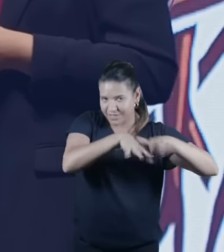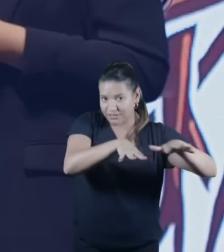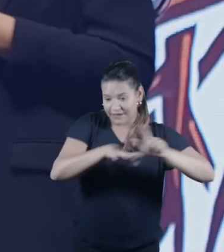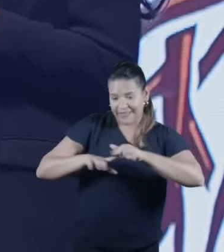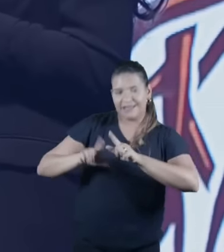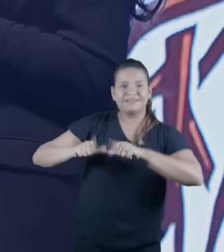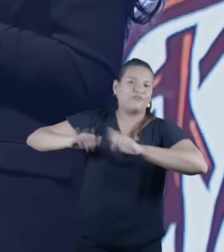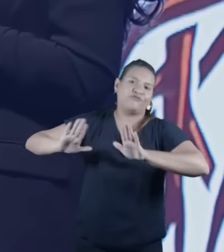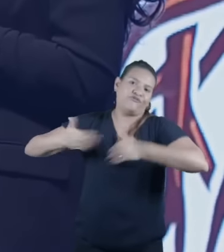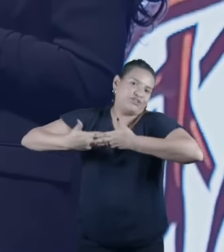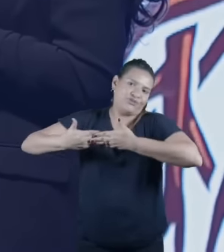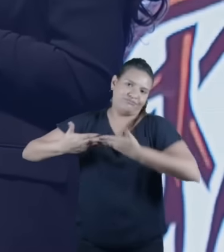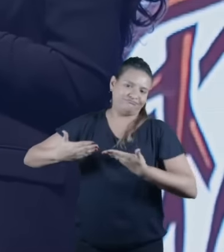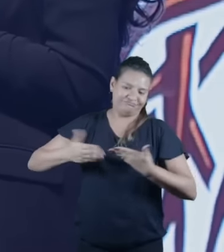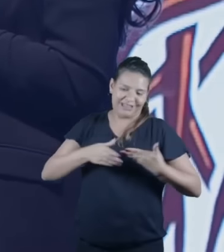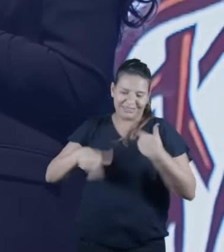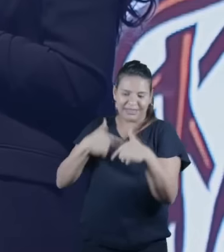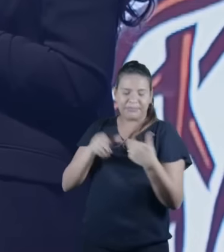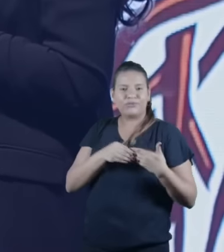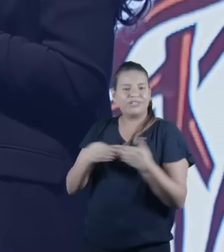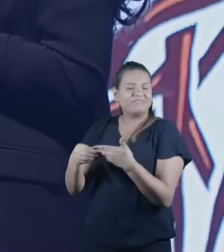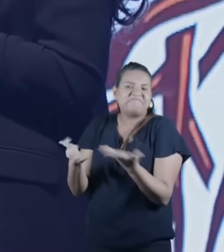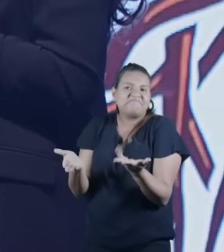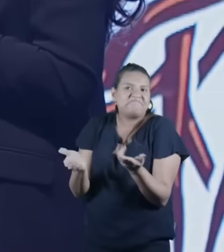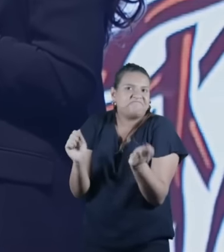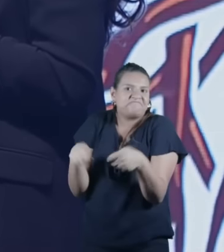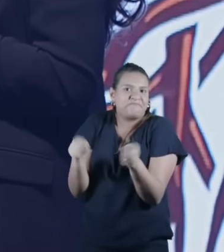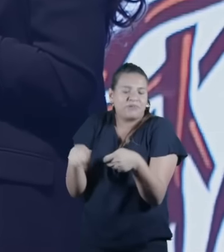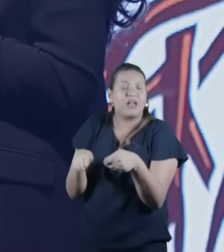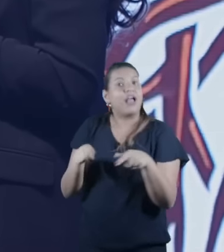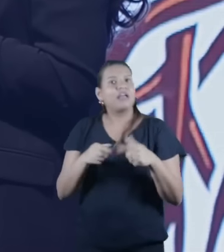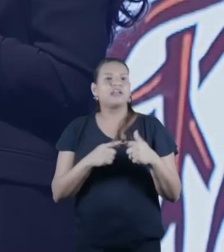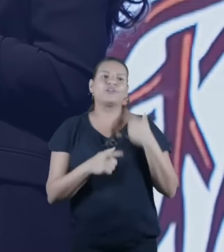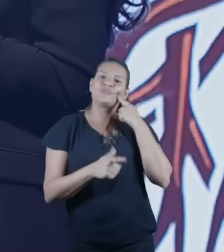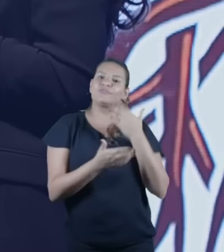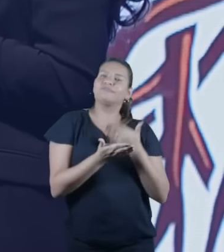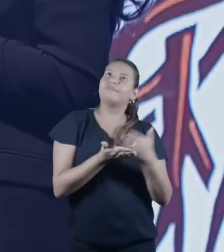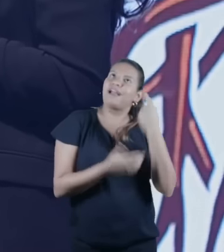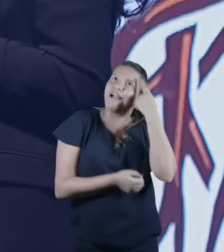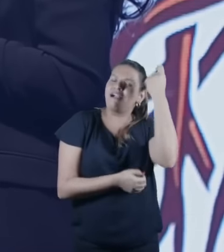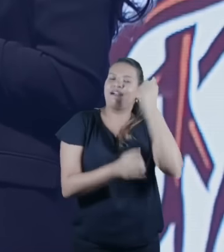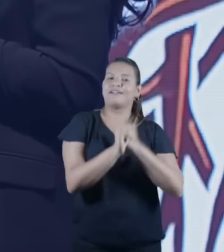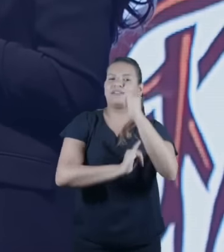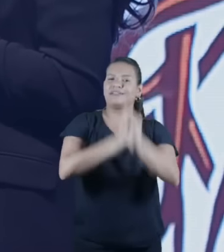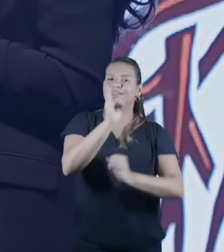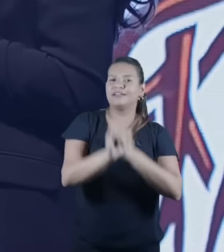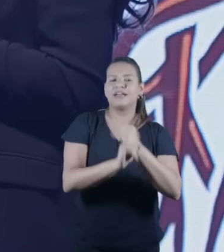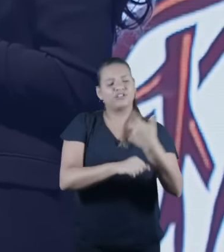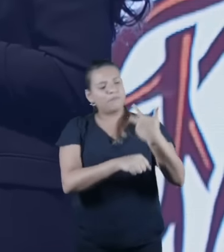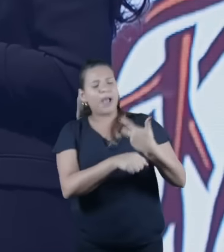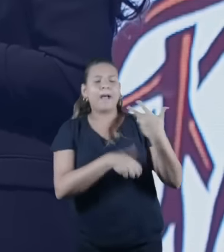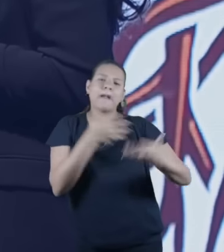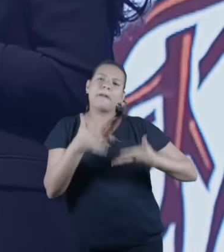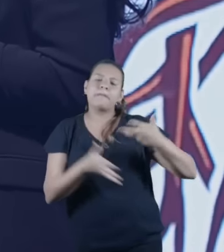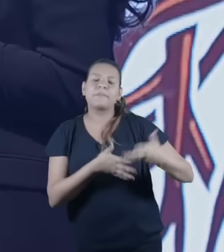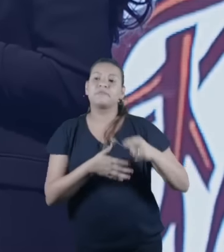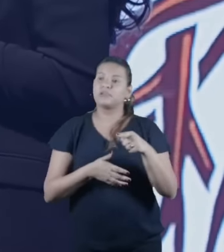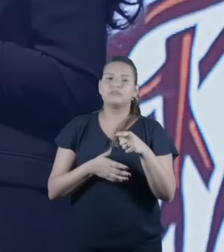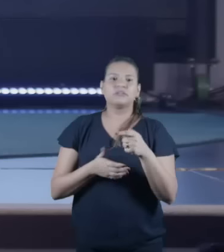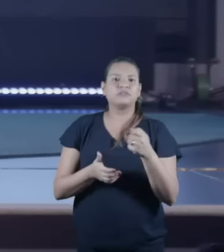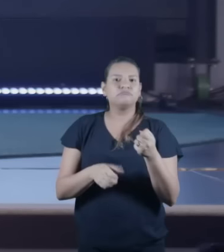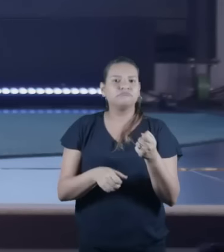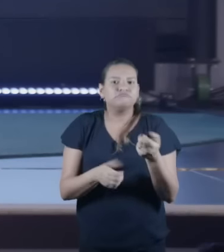E aí começou a trabalhar na internet e um novo chamado apareceu. Seja bem-vinda. Uma alegria, uma honra ter você aqui.